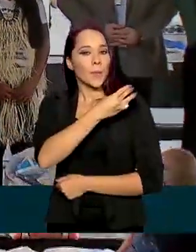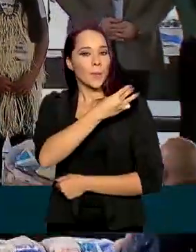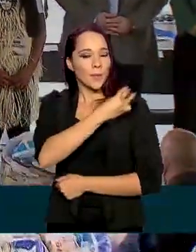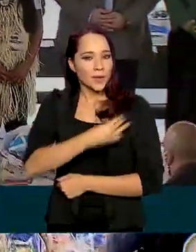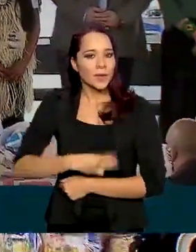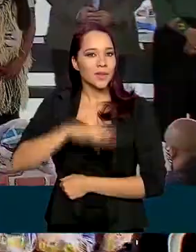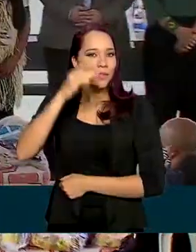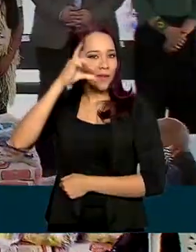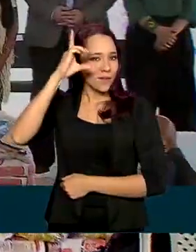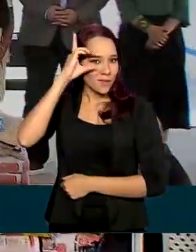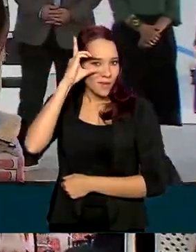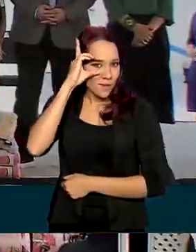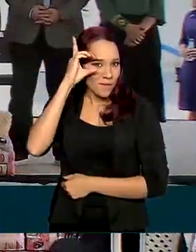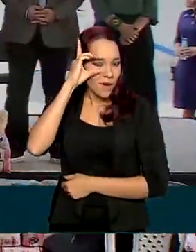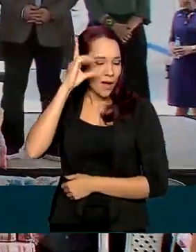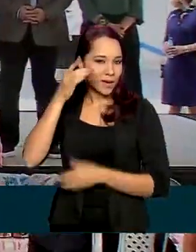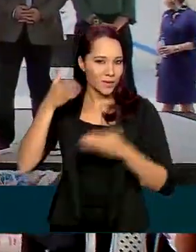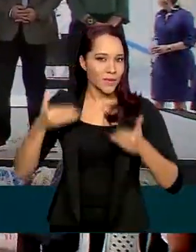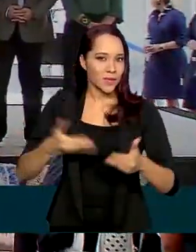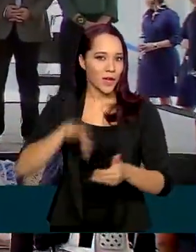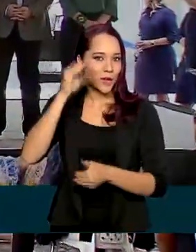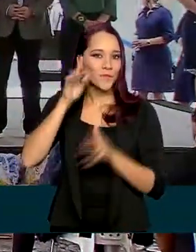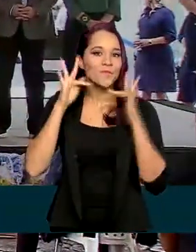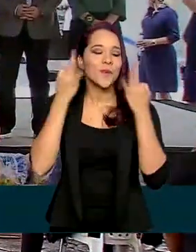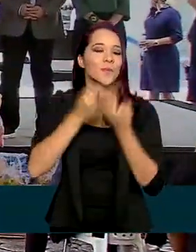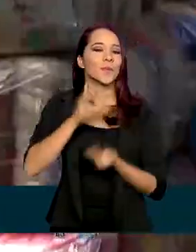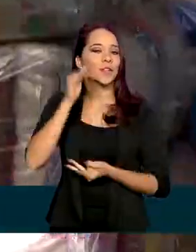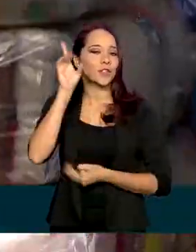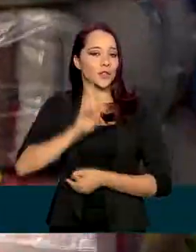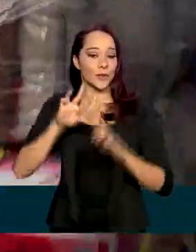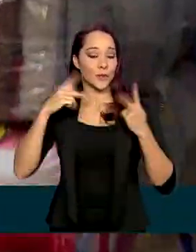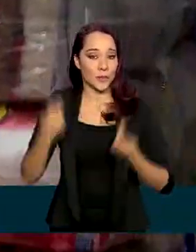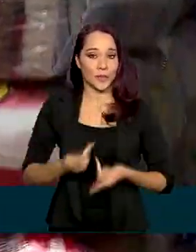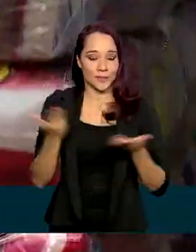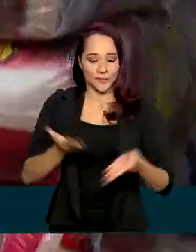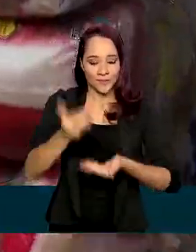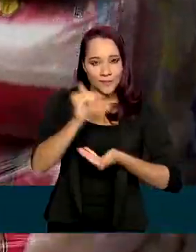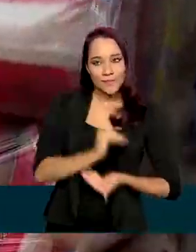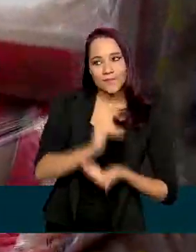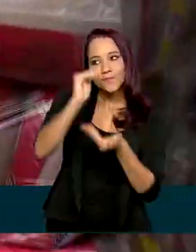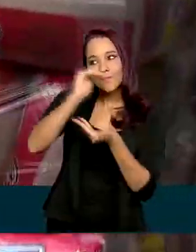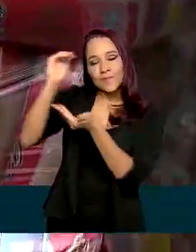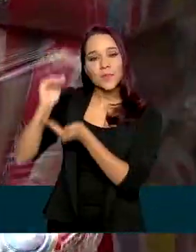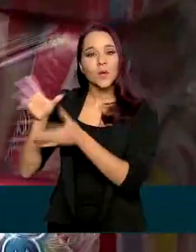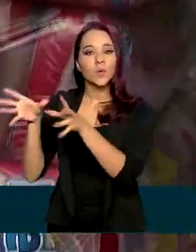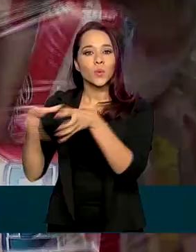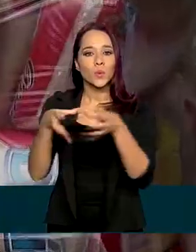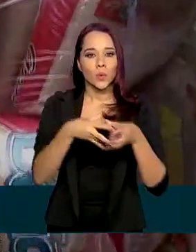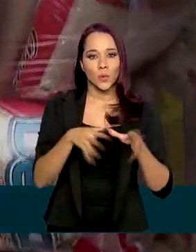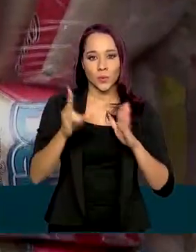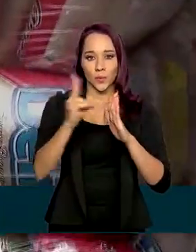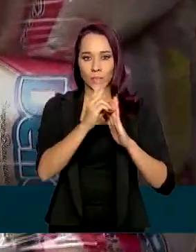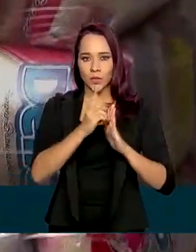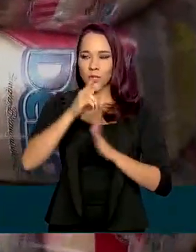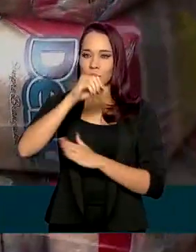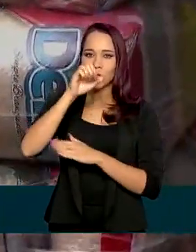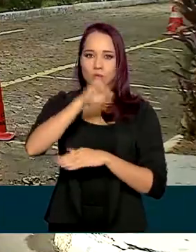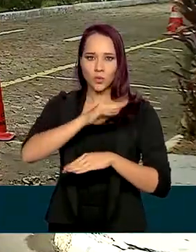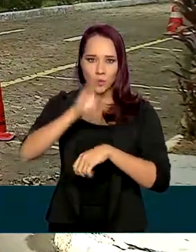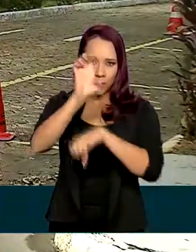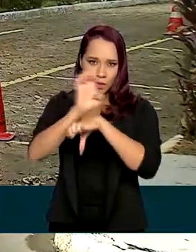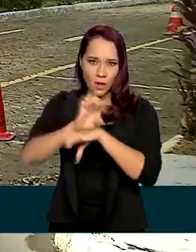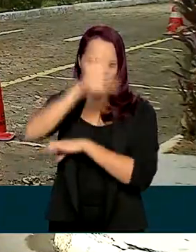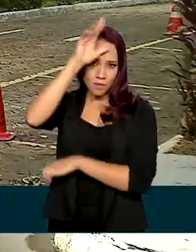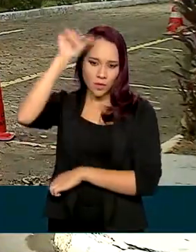Família e dos Direitos Humanos, Damaris Alves. Agora, as cestas básicas vão ser distribuídas às comunidades indígenas de todo o estado.